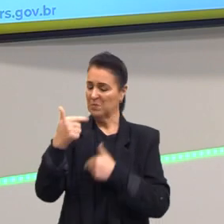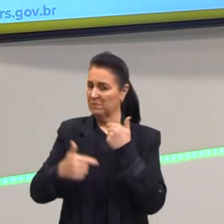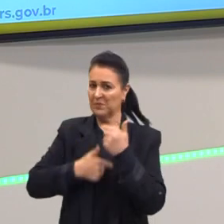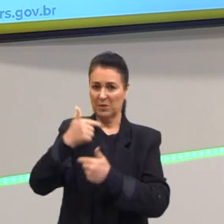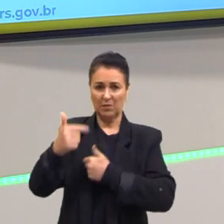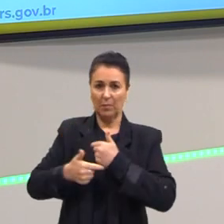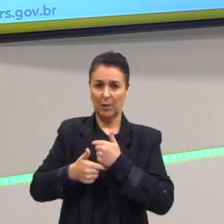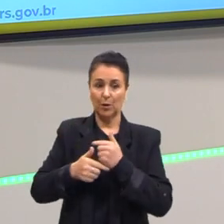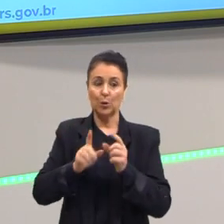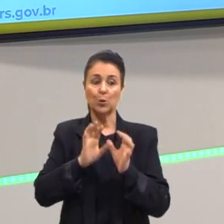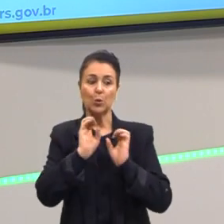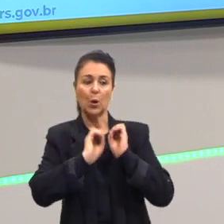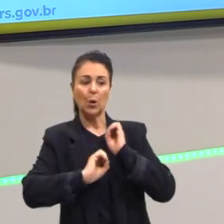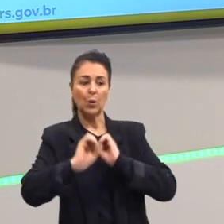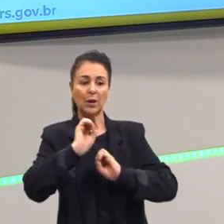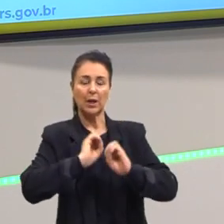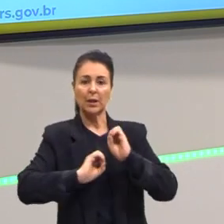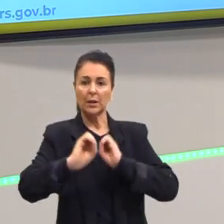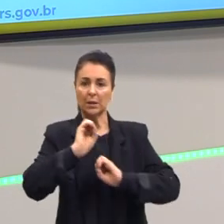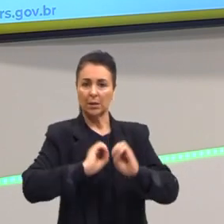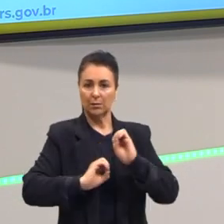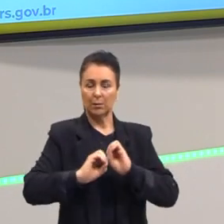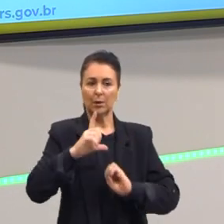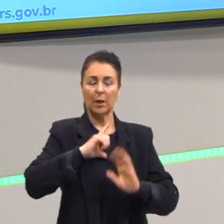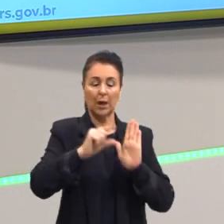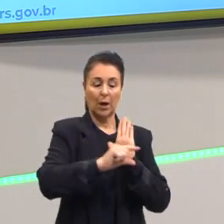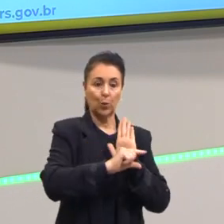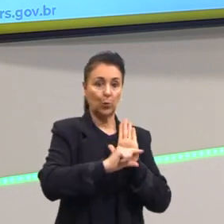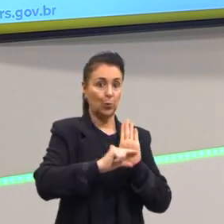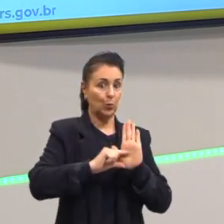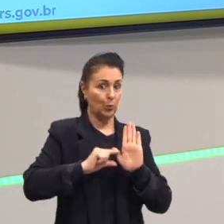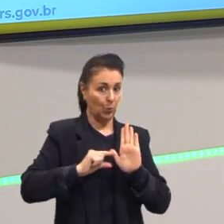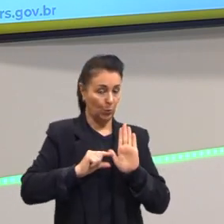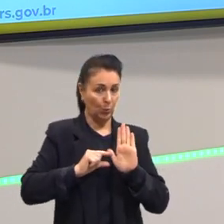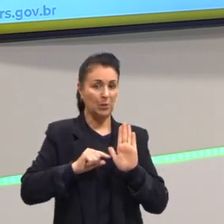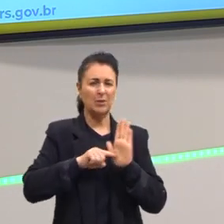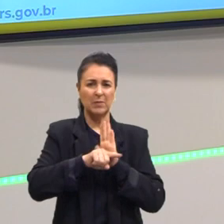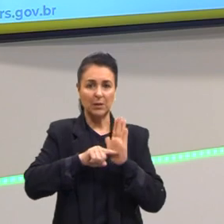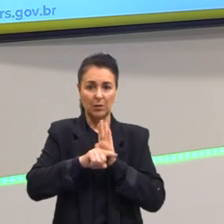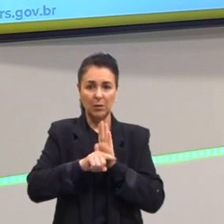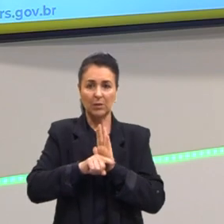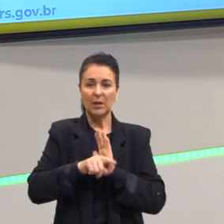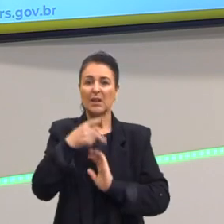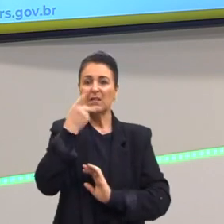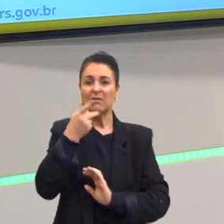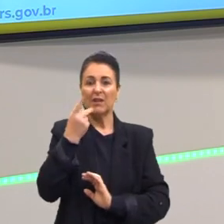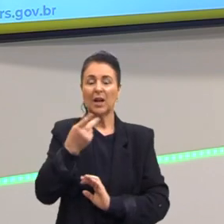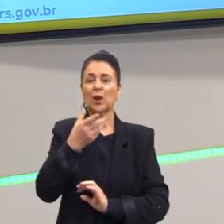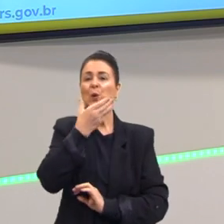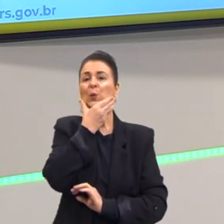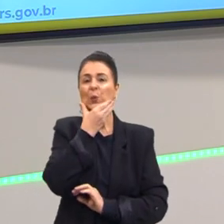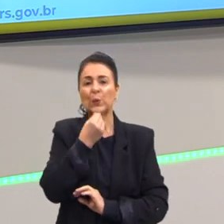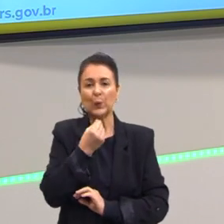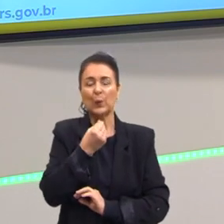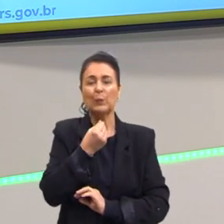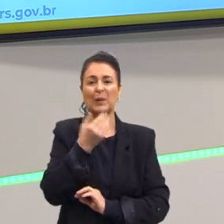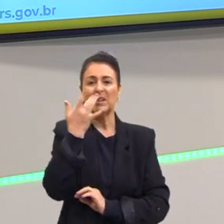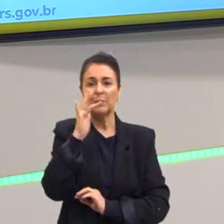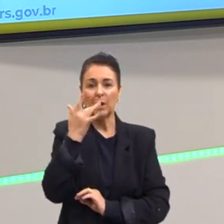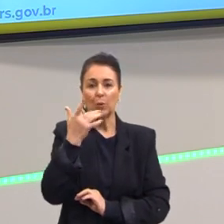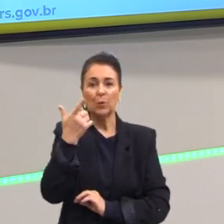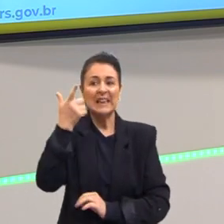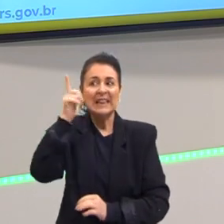coordenar a feitoria. Até, inclusive, alguns autores colocam como a incapacidade do branco de colonizar o Brasil.